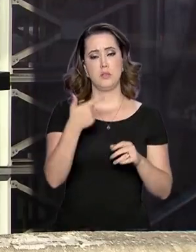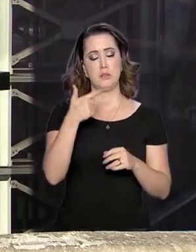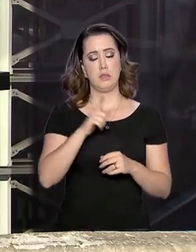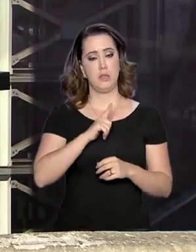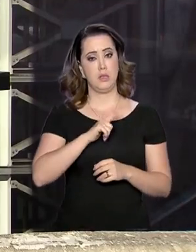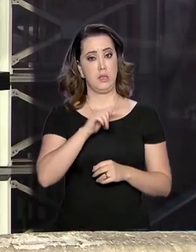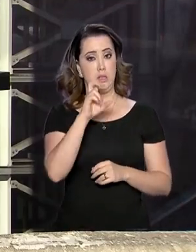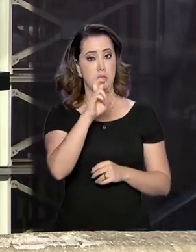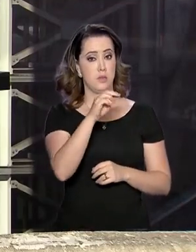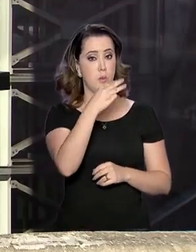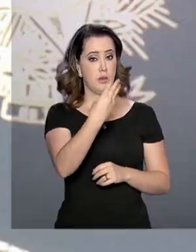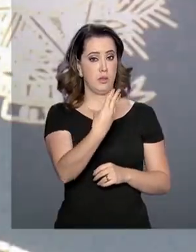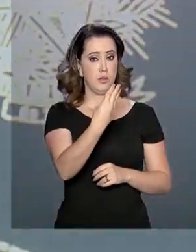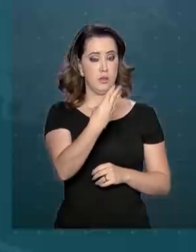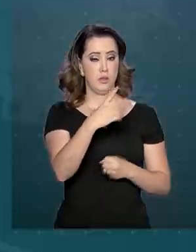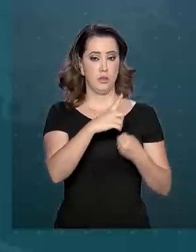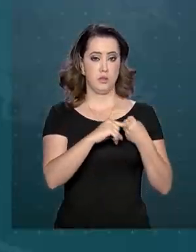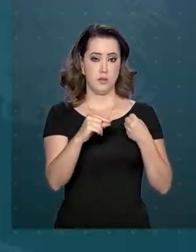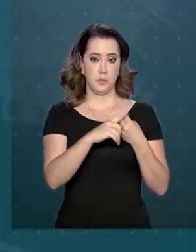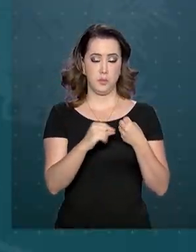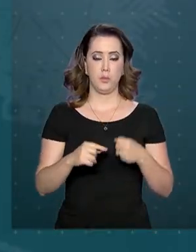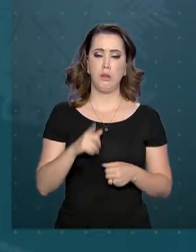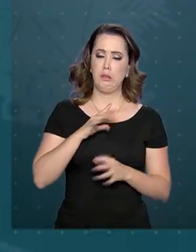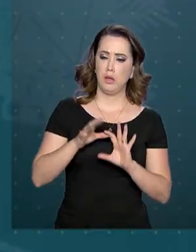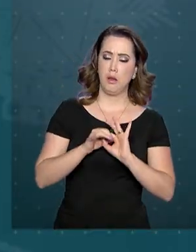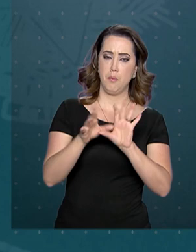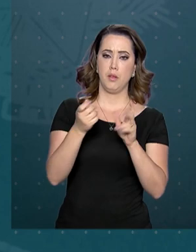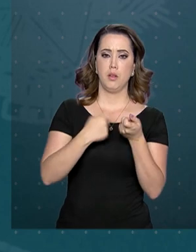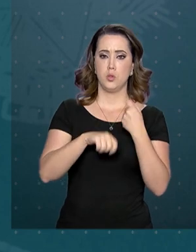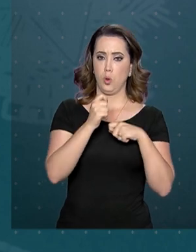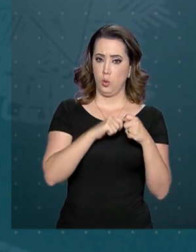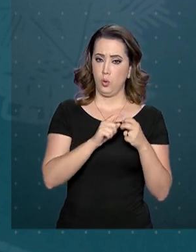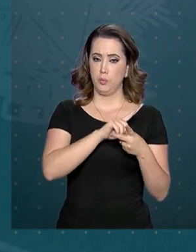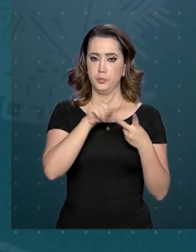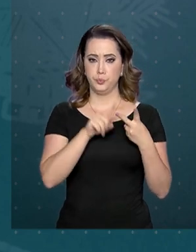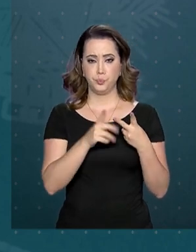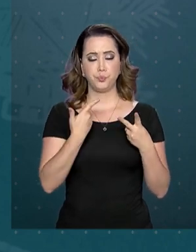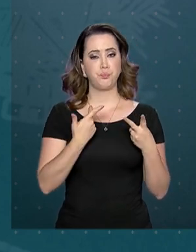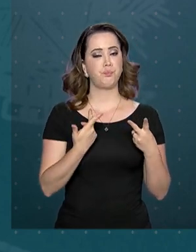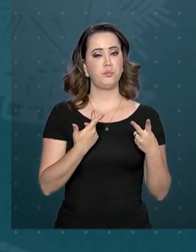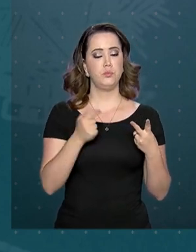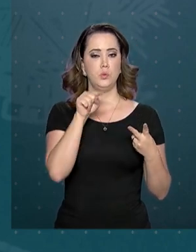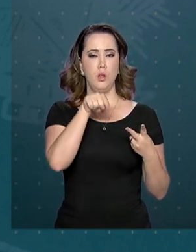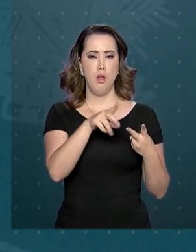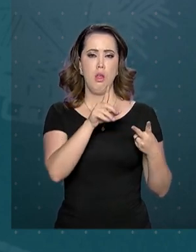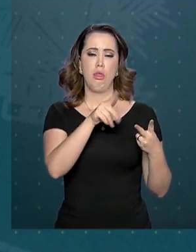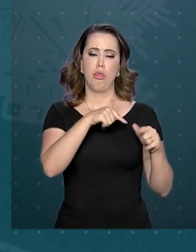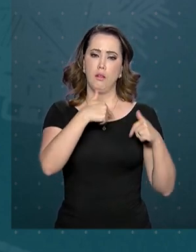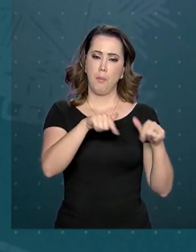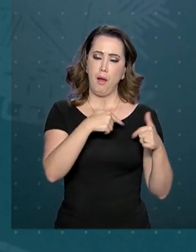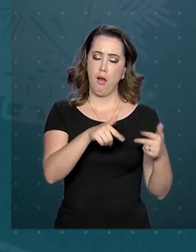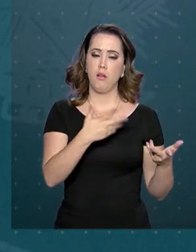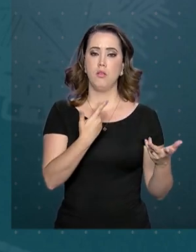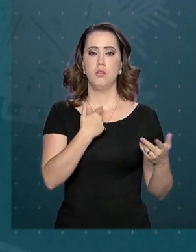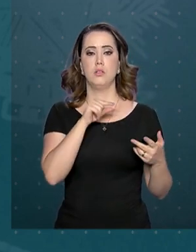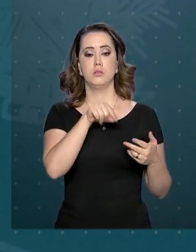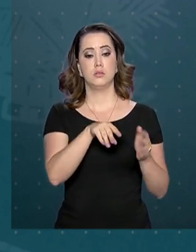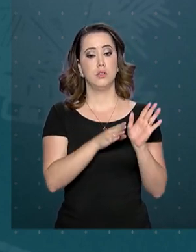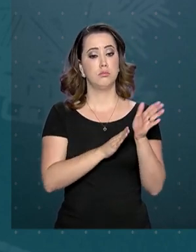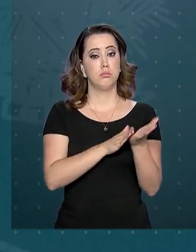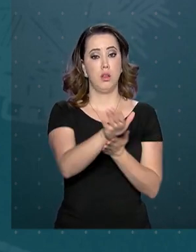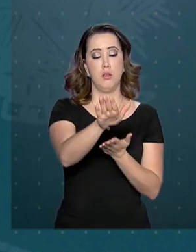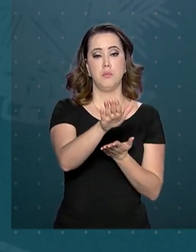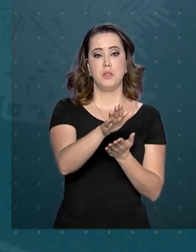53 artigos. A Lei de Liberdade Econômica atua em diversas frentes. No campo trabalhista, está a emissão